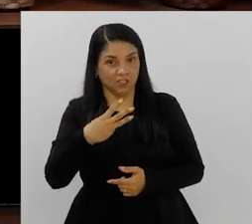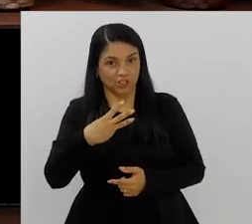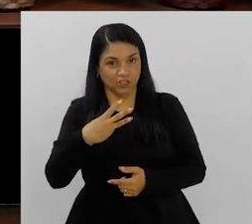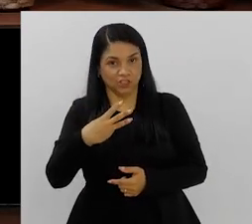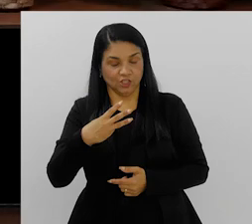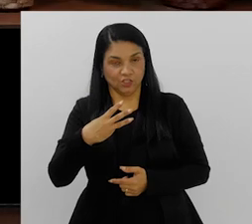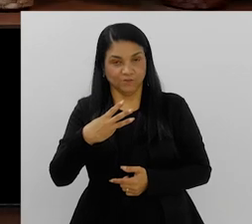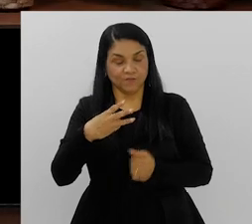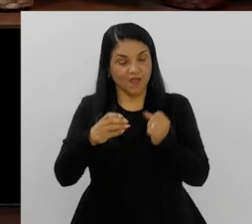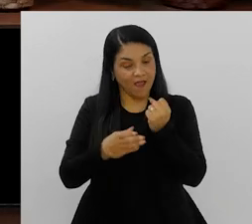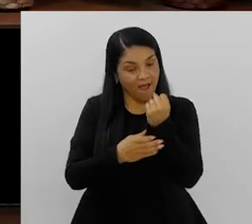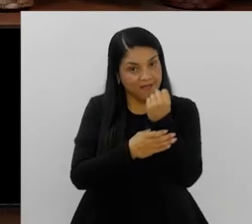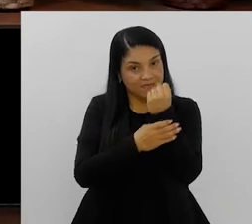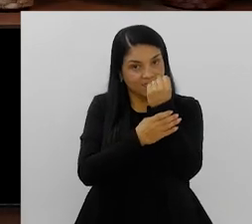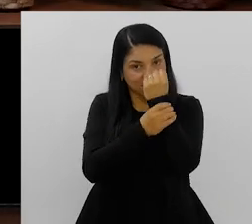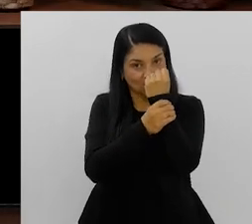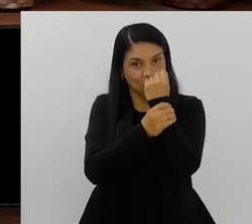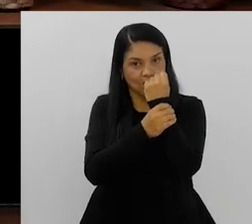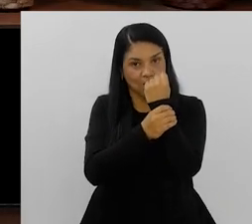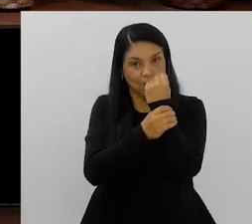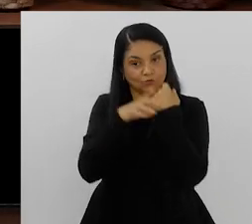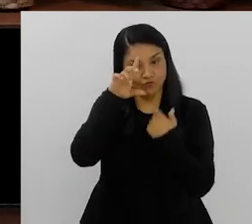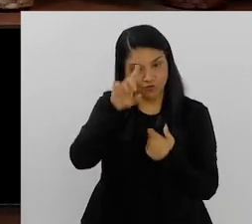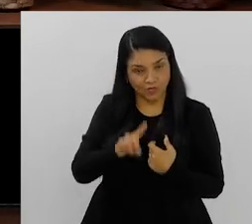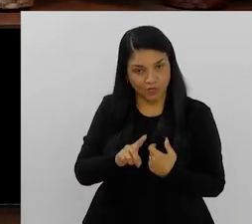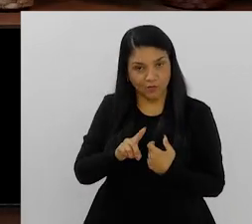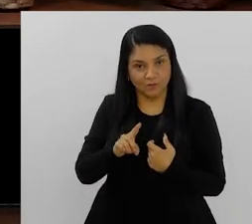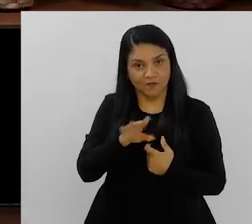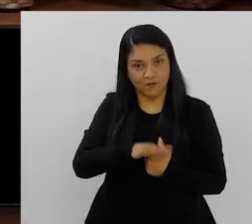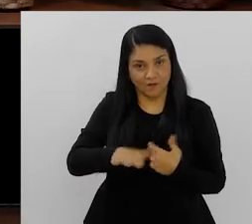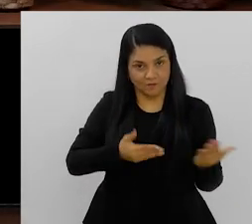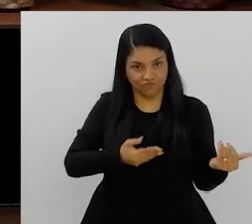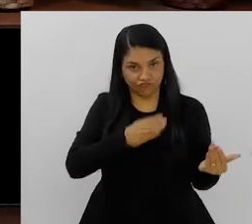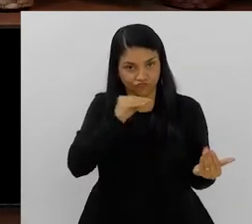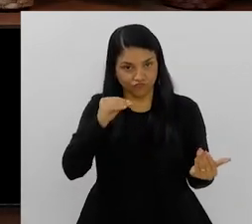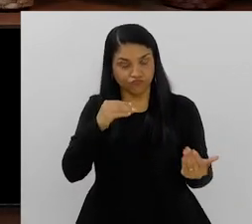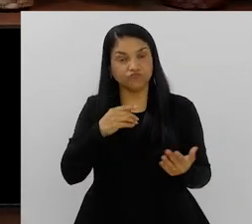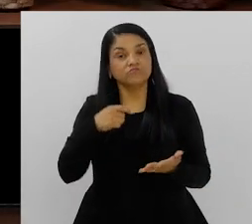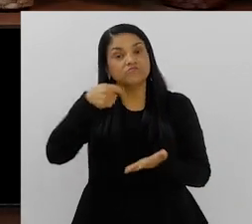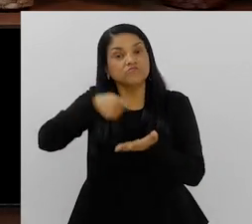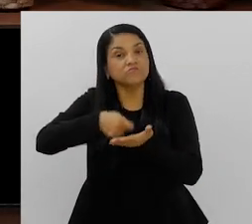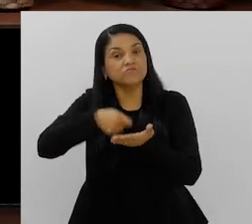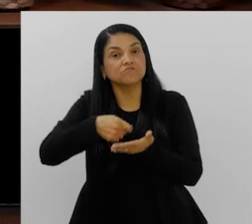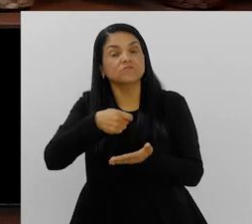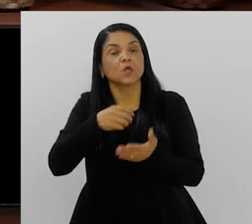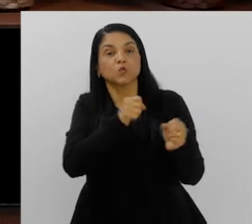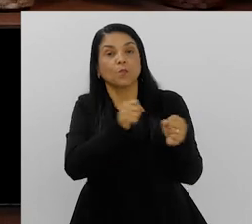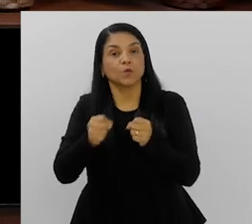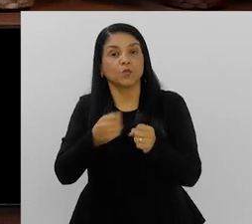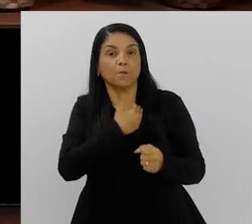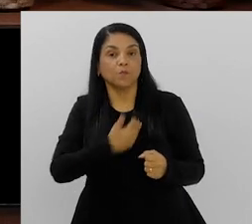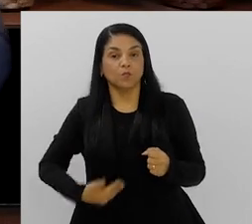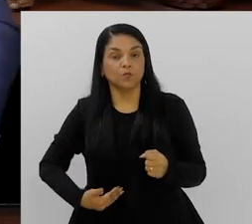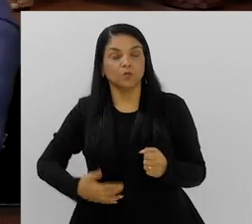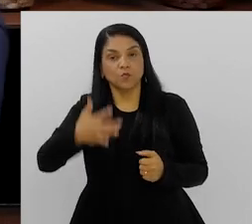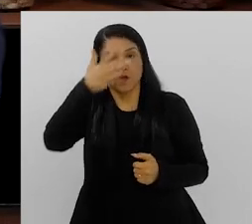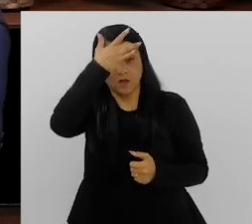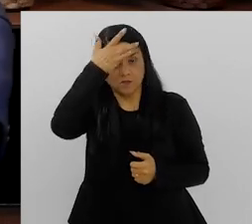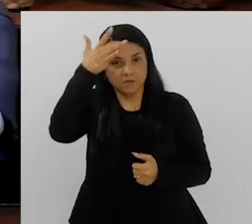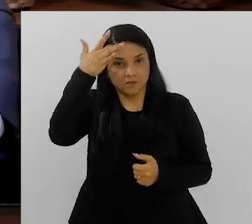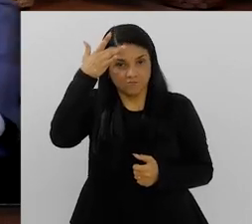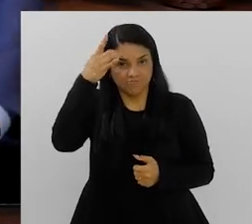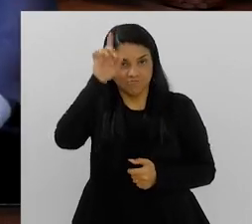o ODS 3, sobre assegurar. Como é que a gente pode exigir do poder público esse direito sendo